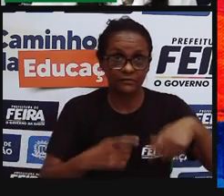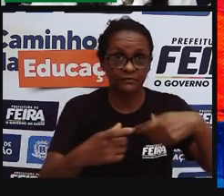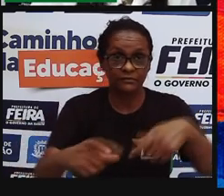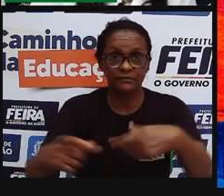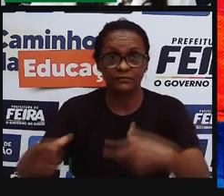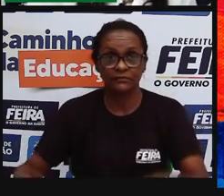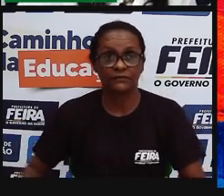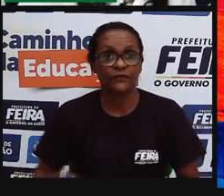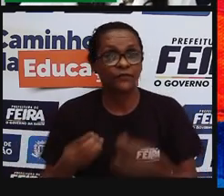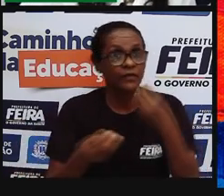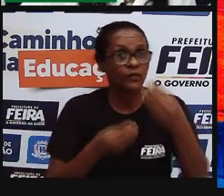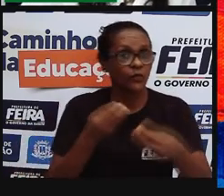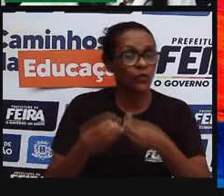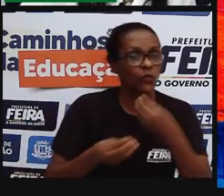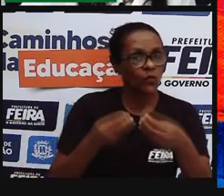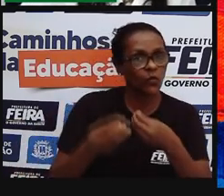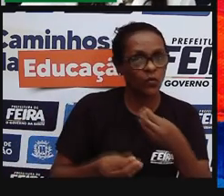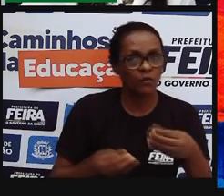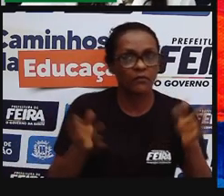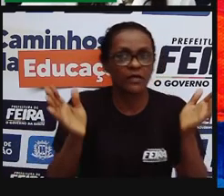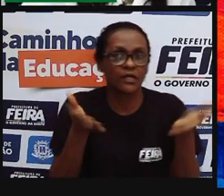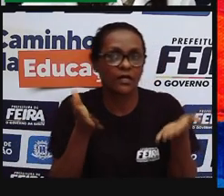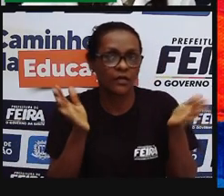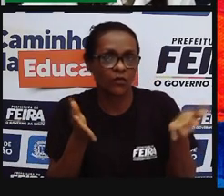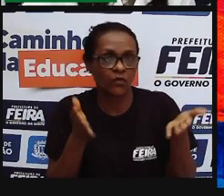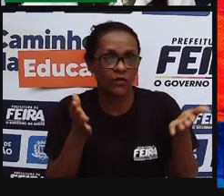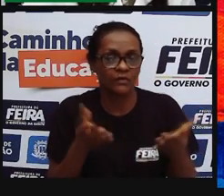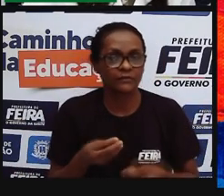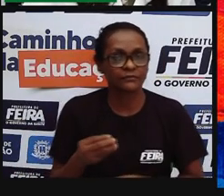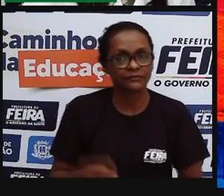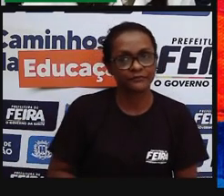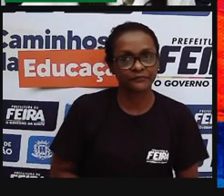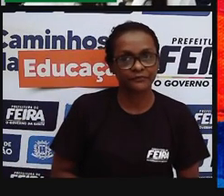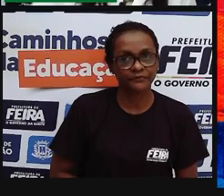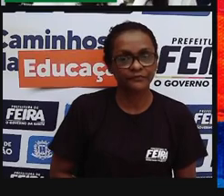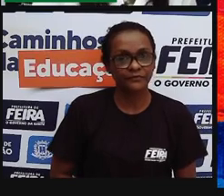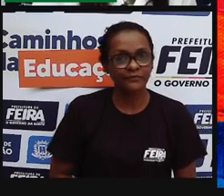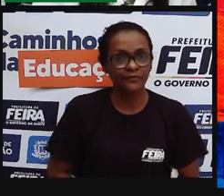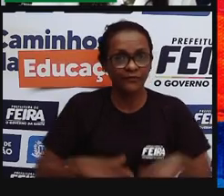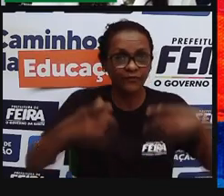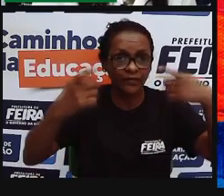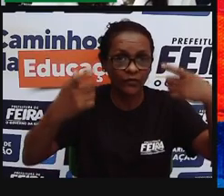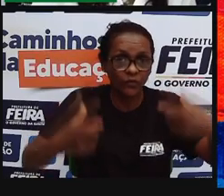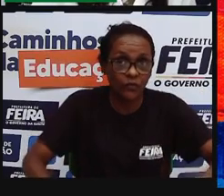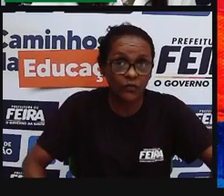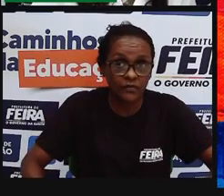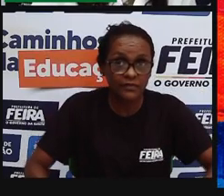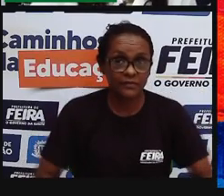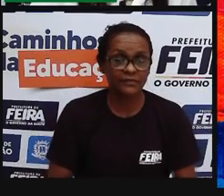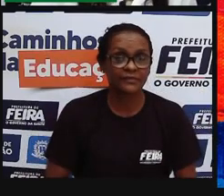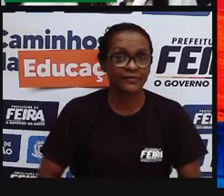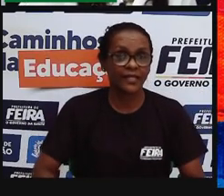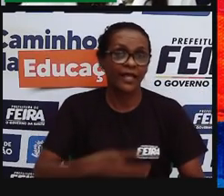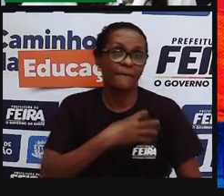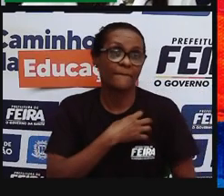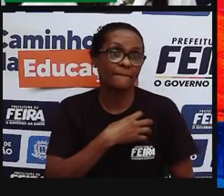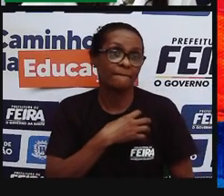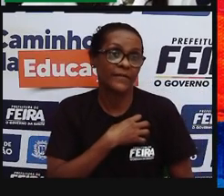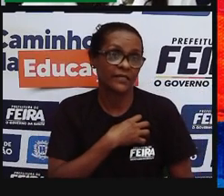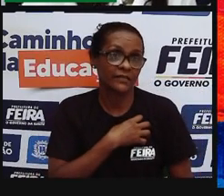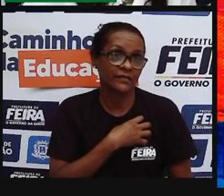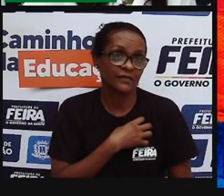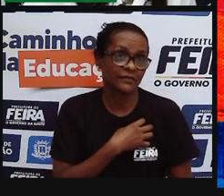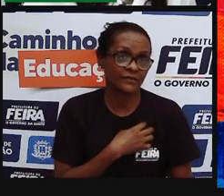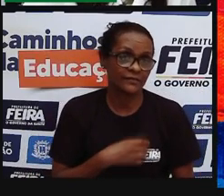E aí, eu trago, então, aqui, ó, a estação ecológica do Raso da Catarina, aqui na Bahia, o Parque